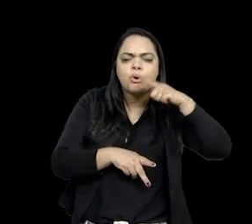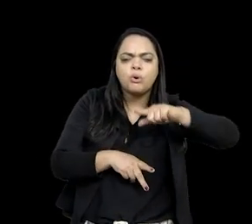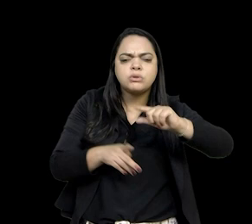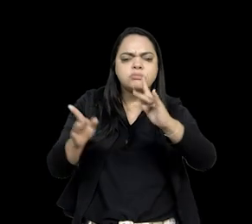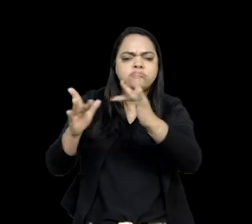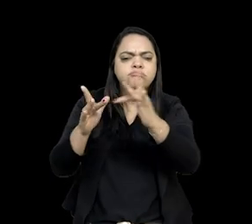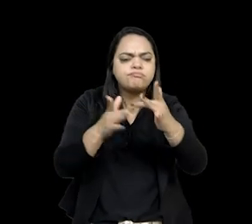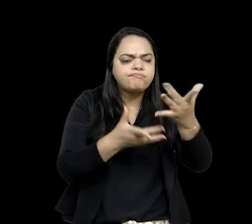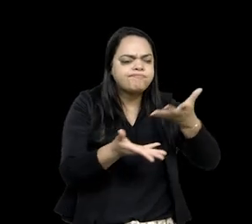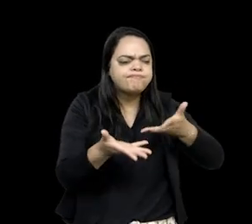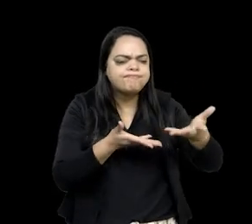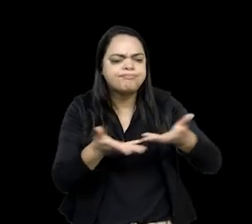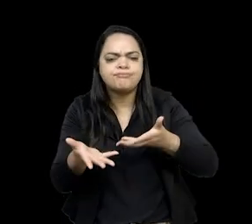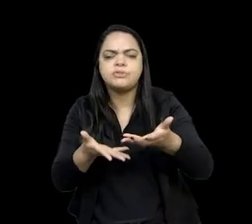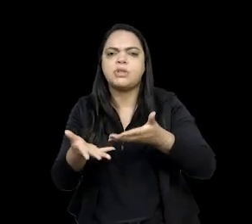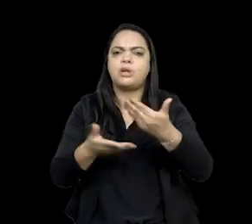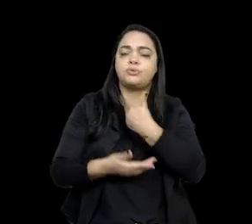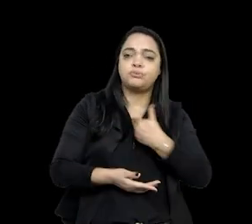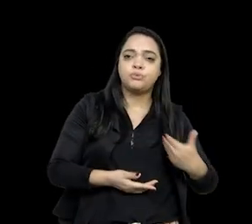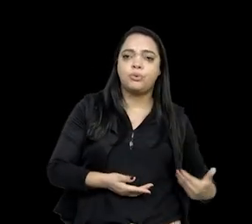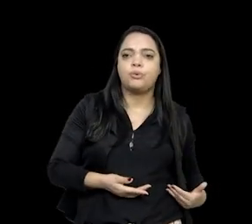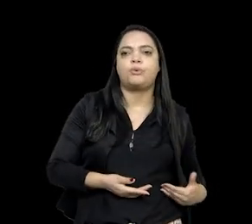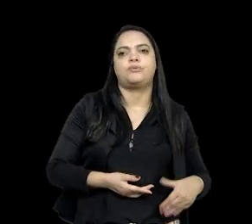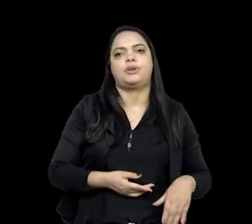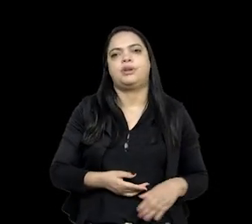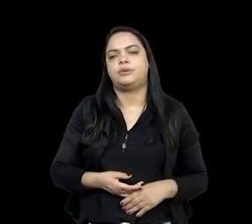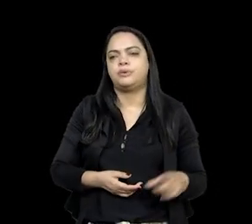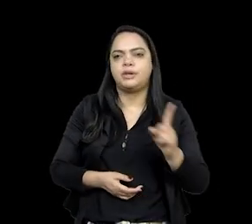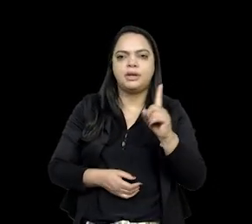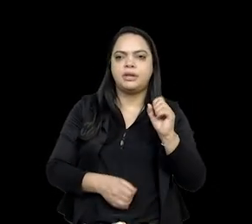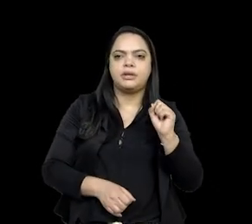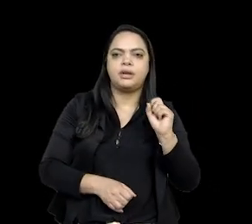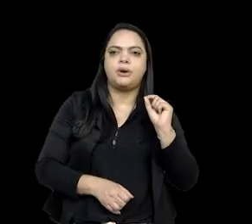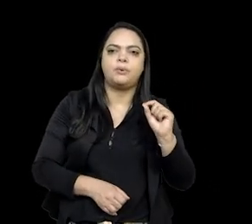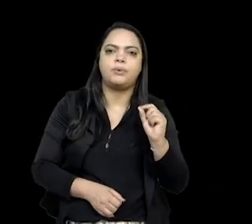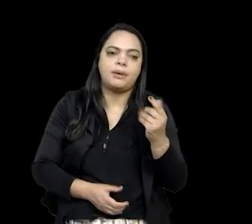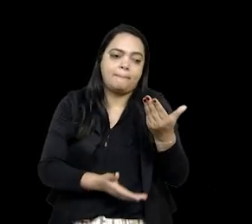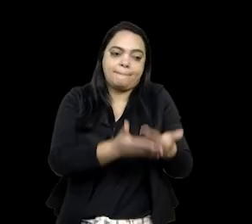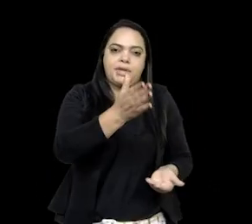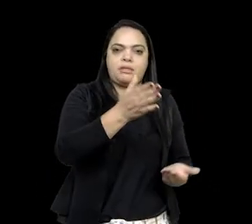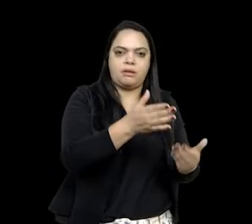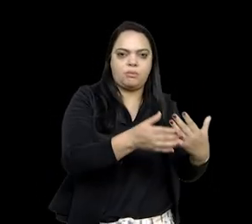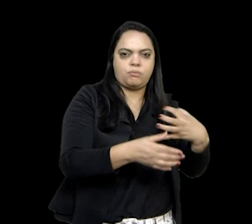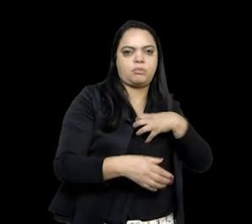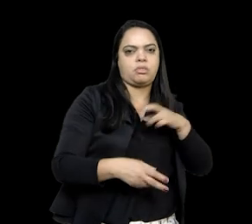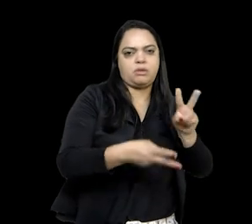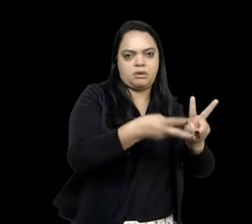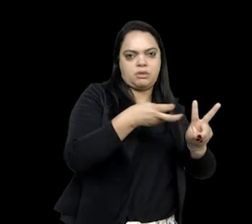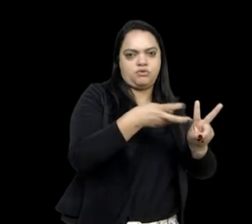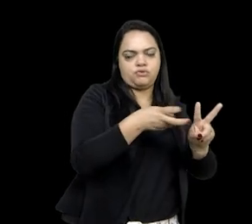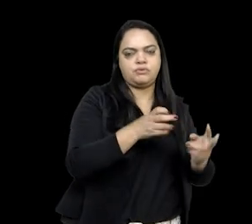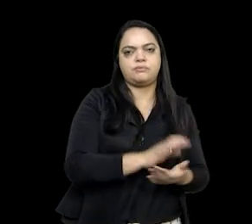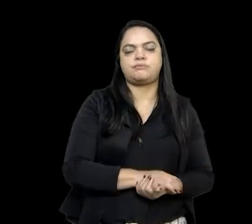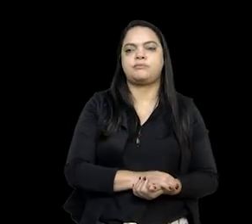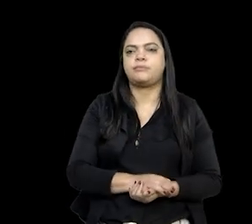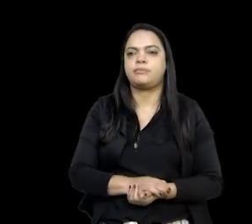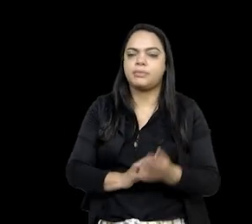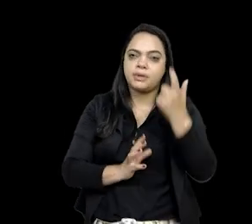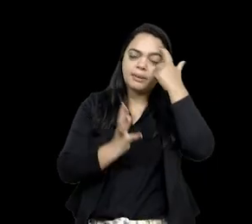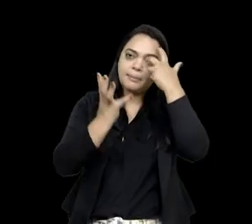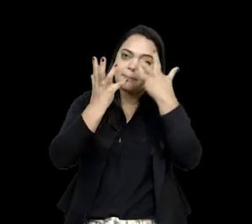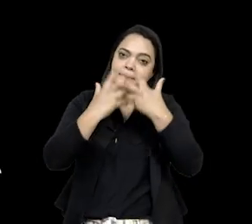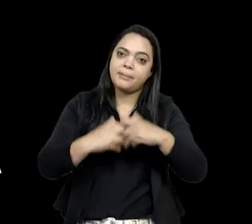com o estado nacional, né, e não deixou de ser esse povo indígena. E daí, pensando especificamente nas vozes